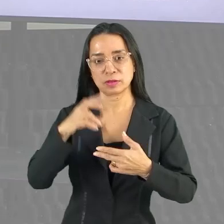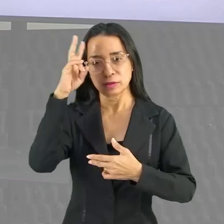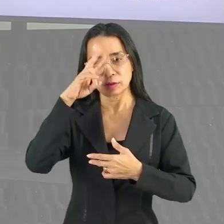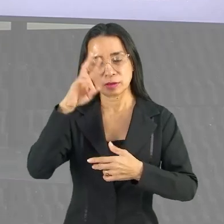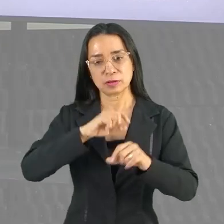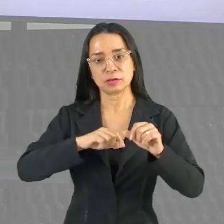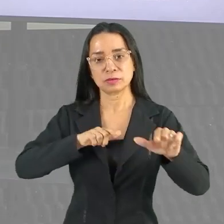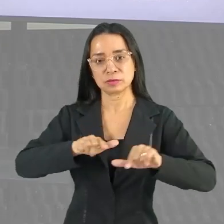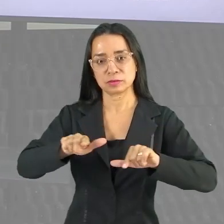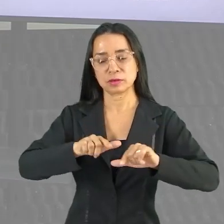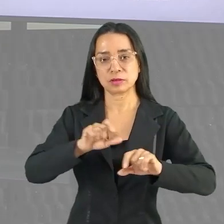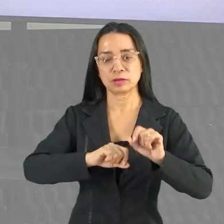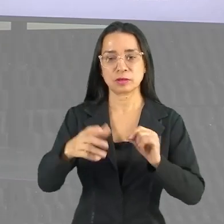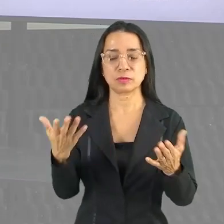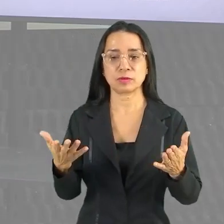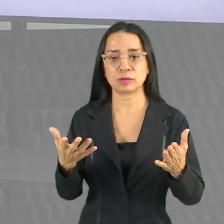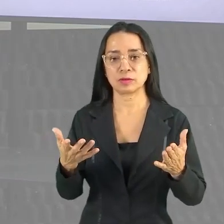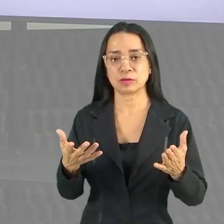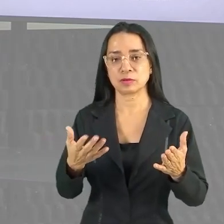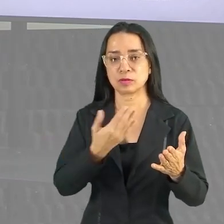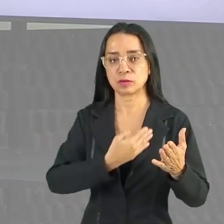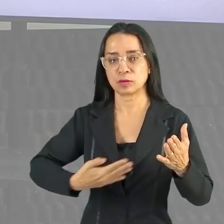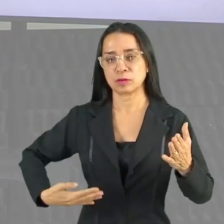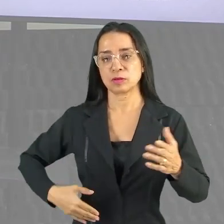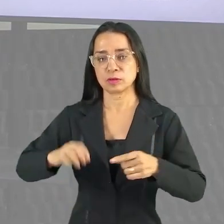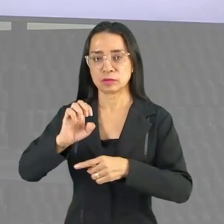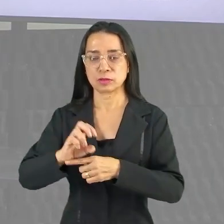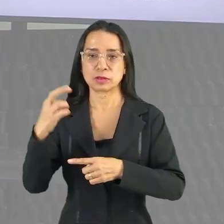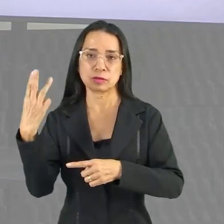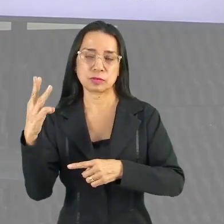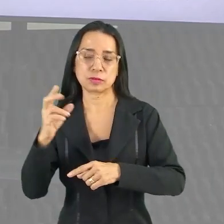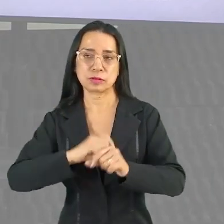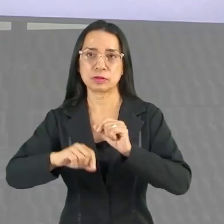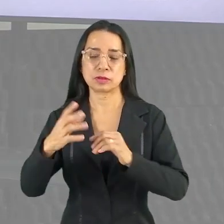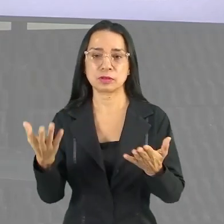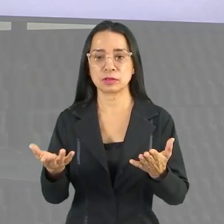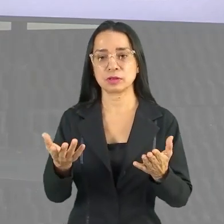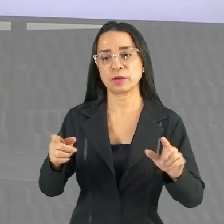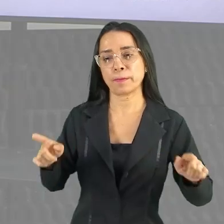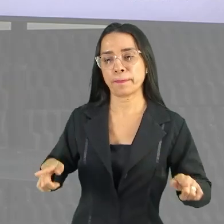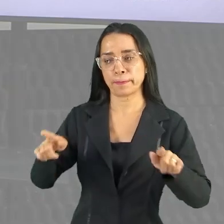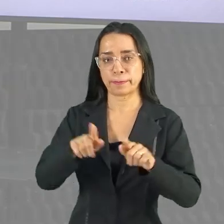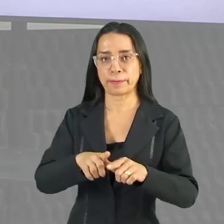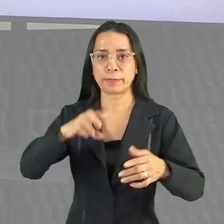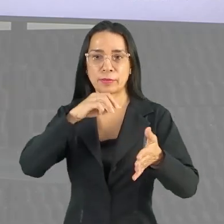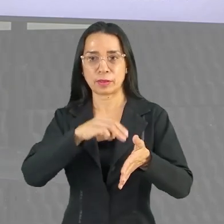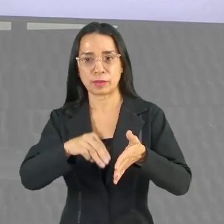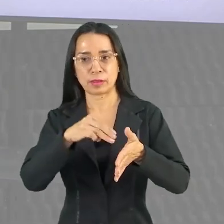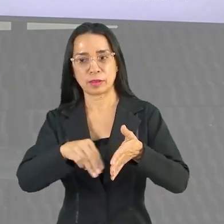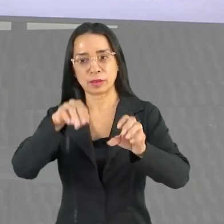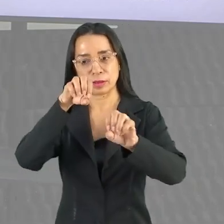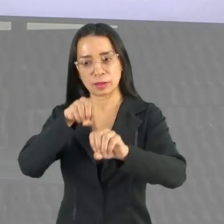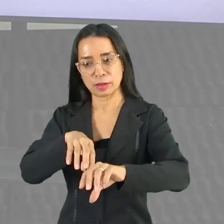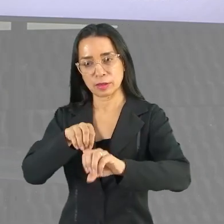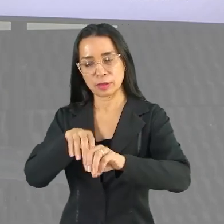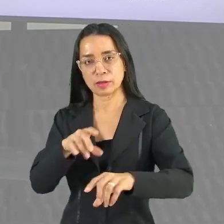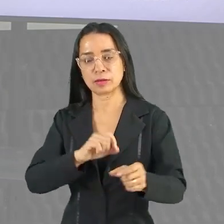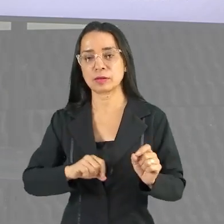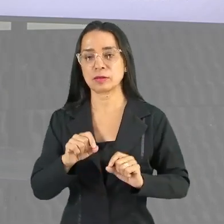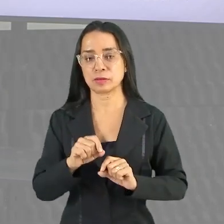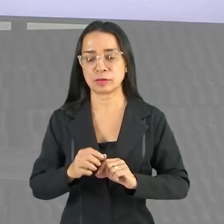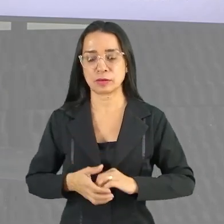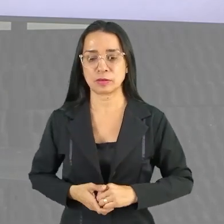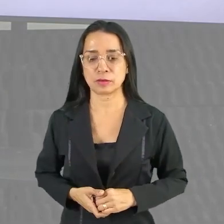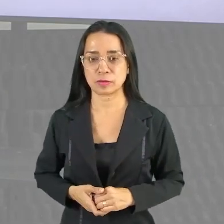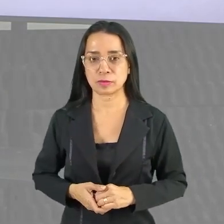esse trabalho faz parte do governo do estado do Maranhão em parceria com a Secretaria de Educação, beleza?